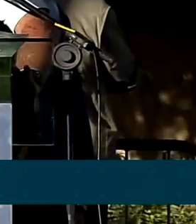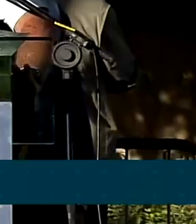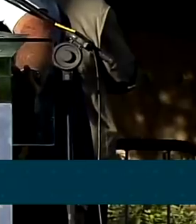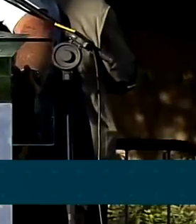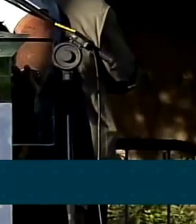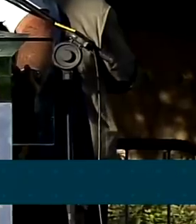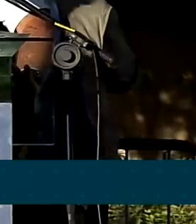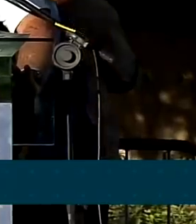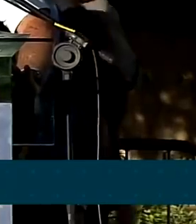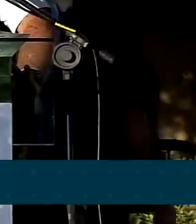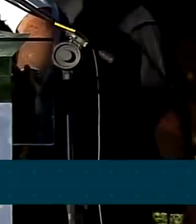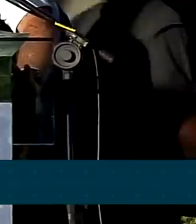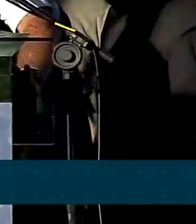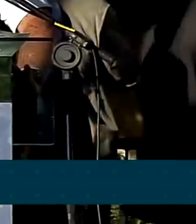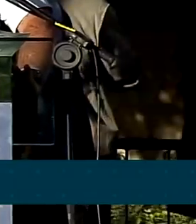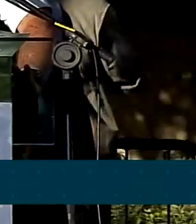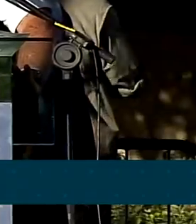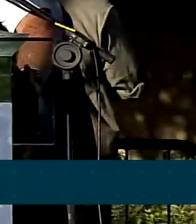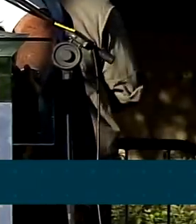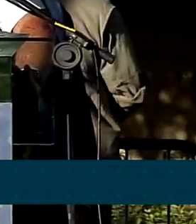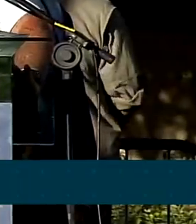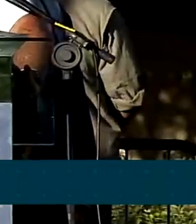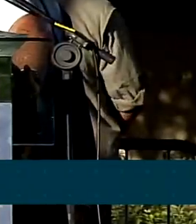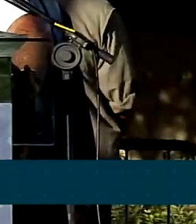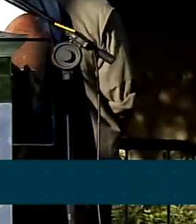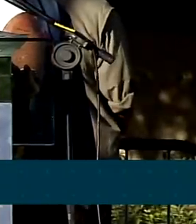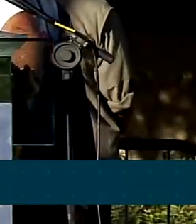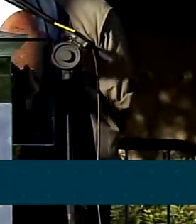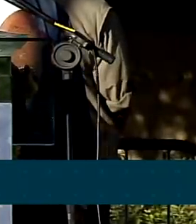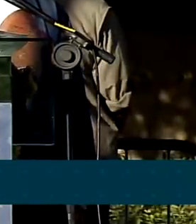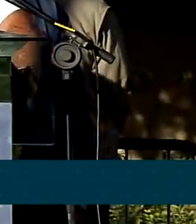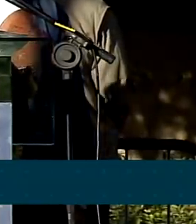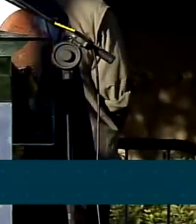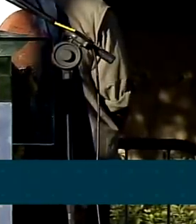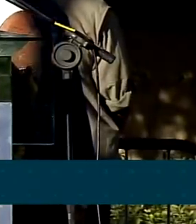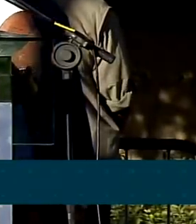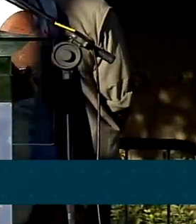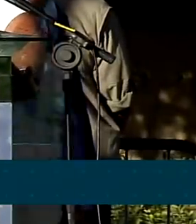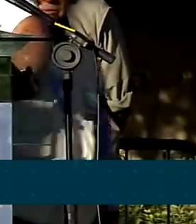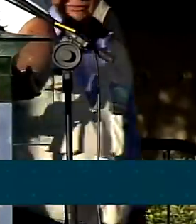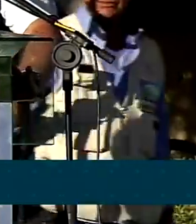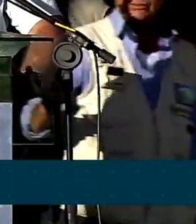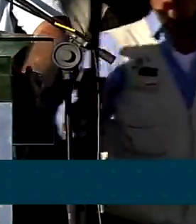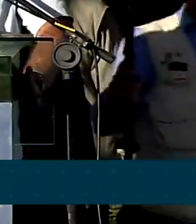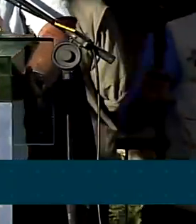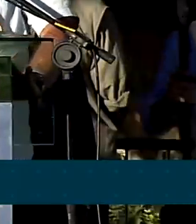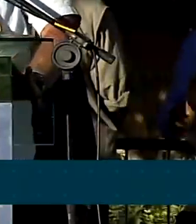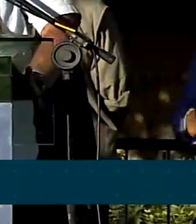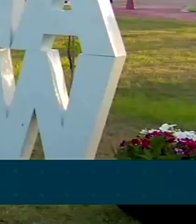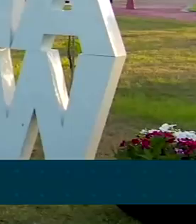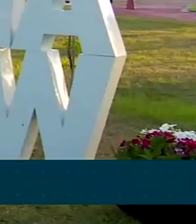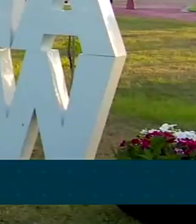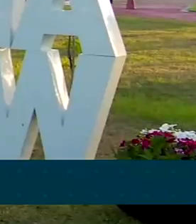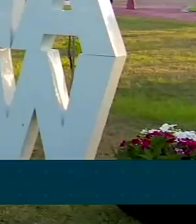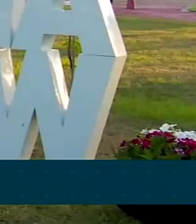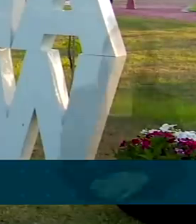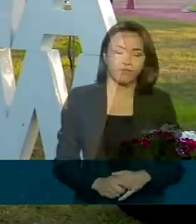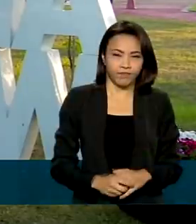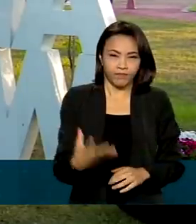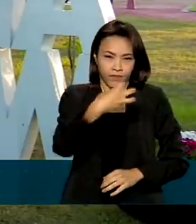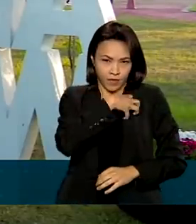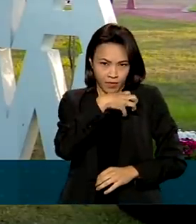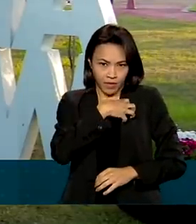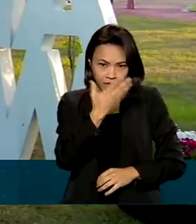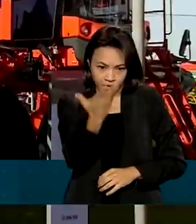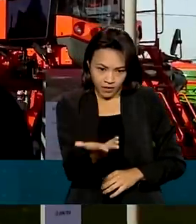Passa a ser um homem que produz cada vez mais para alimentar o Brasil e o mundo. A Bahia Farm